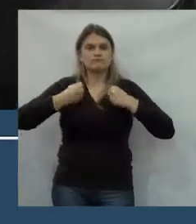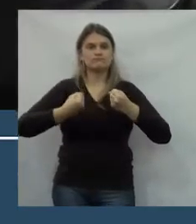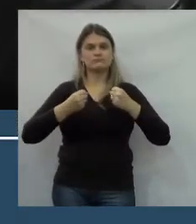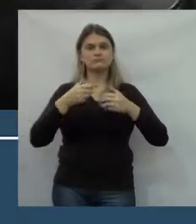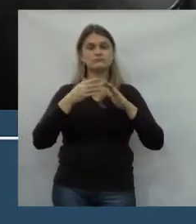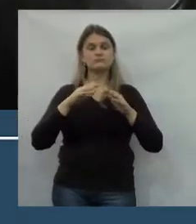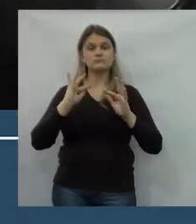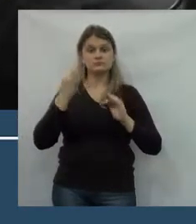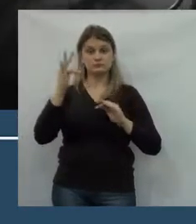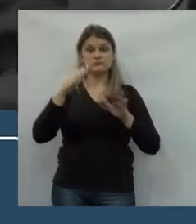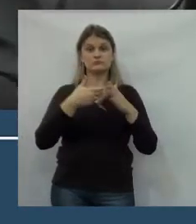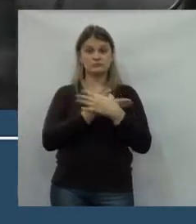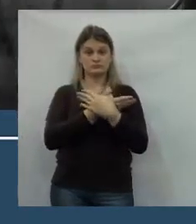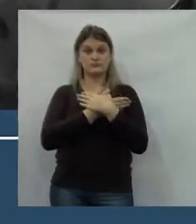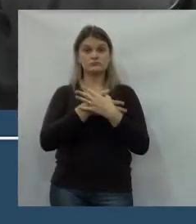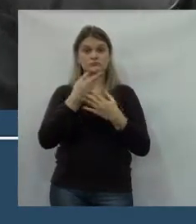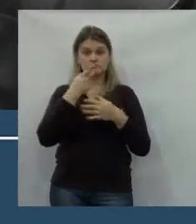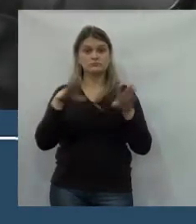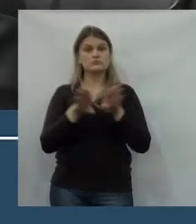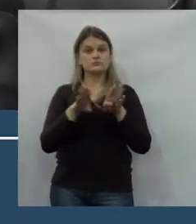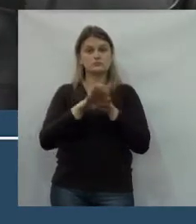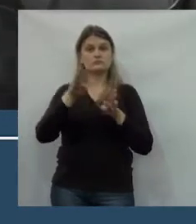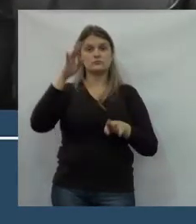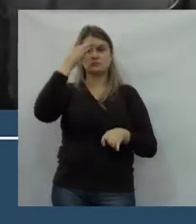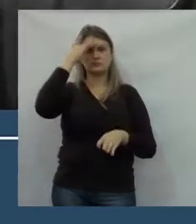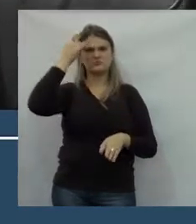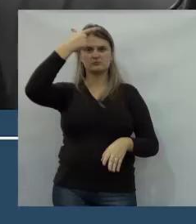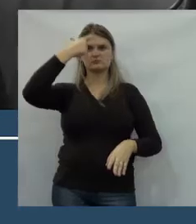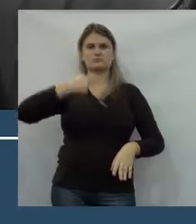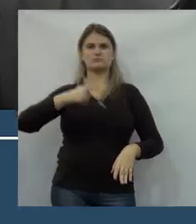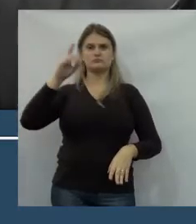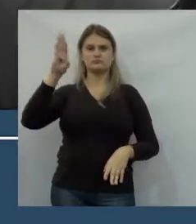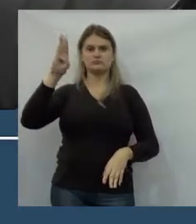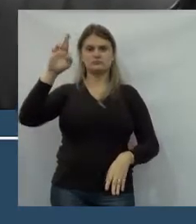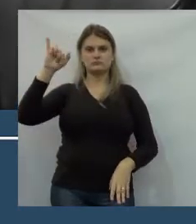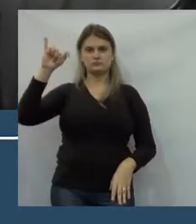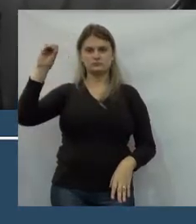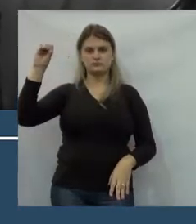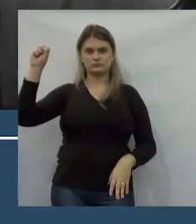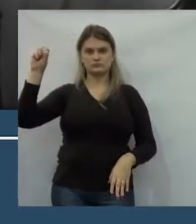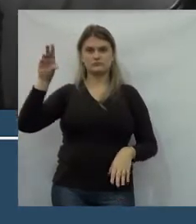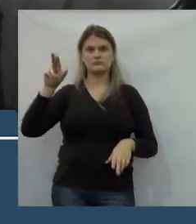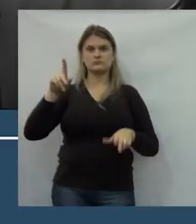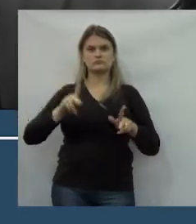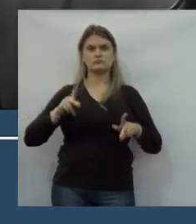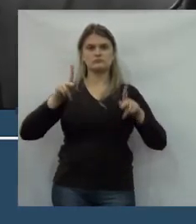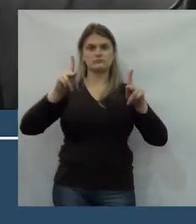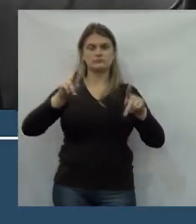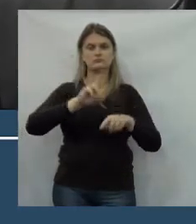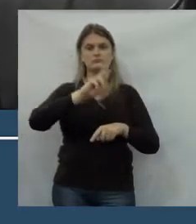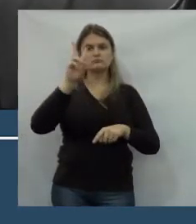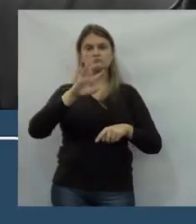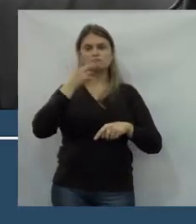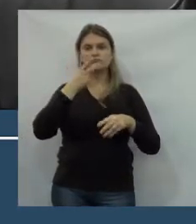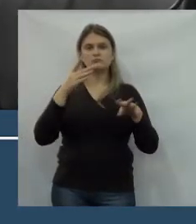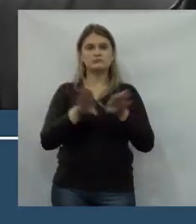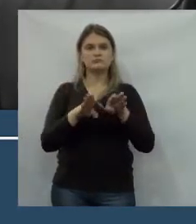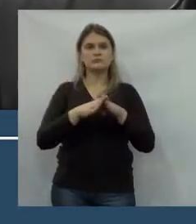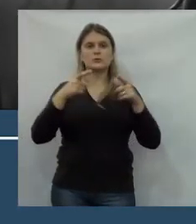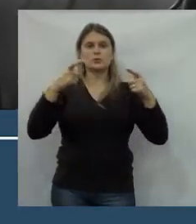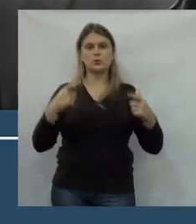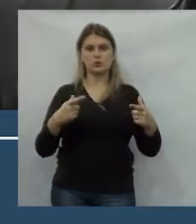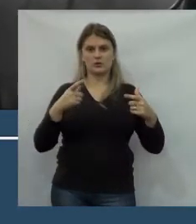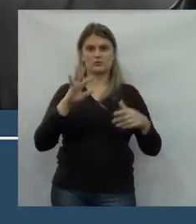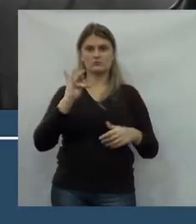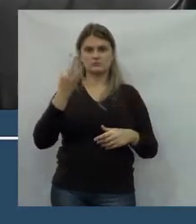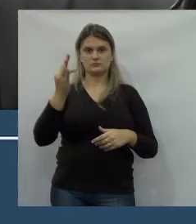Uniguaçu também demonstrou esse brilho, igual ao povo da Nova Vitória. Porque muitos comentaram também do local da